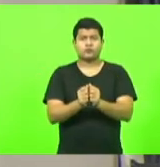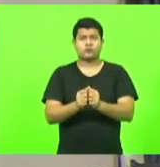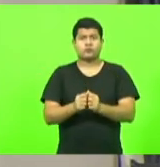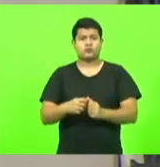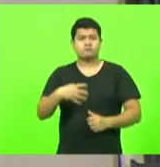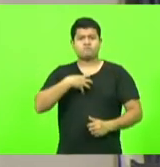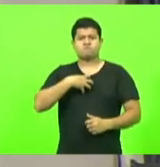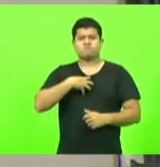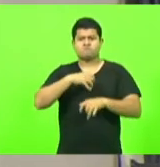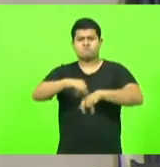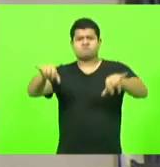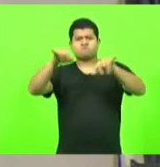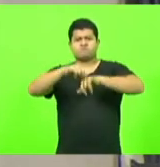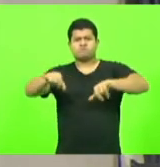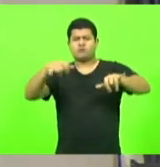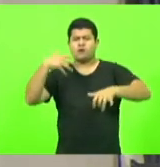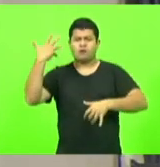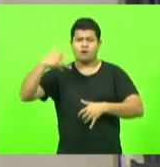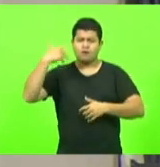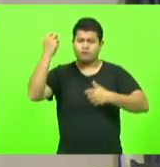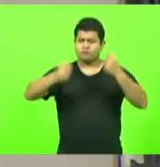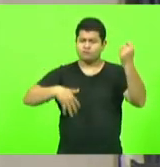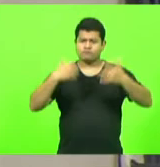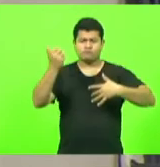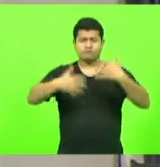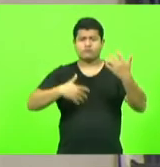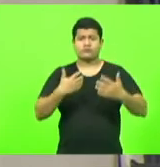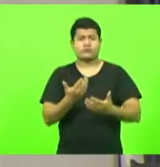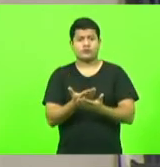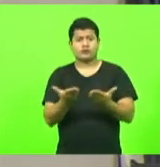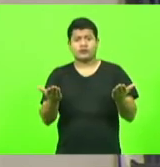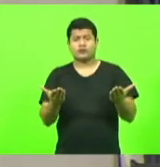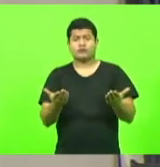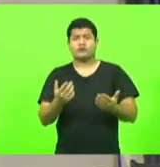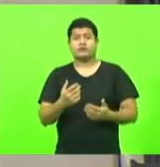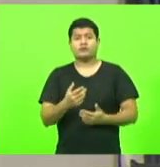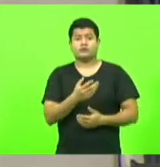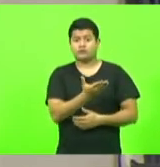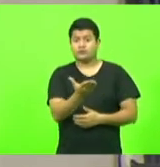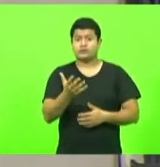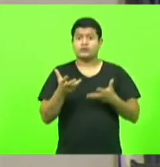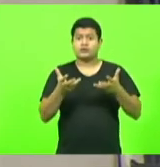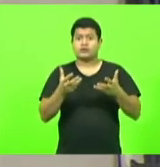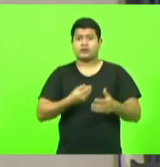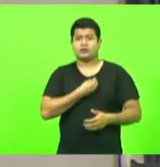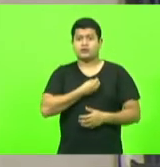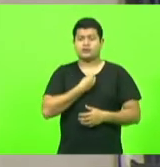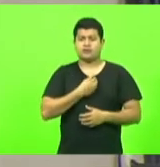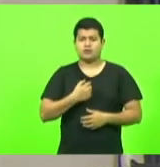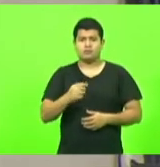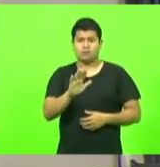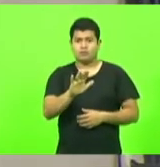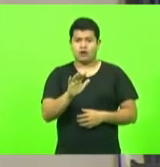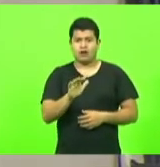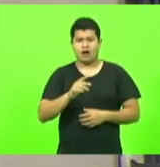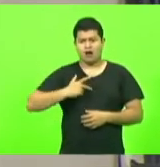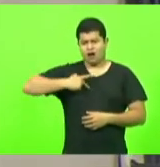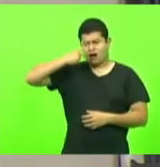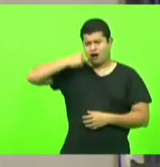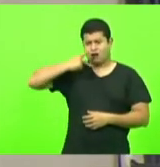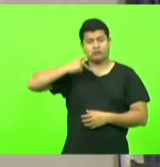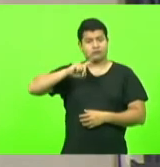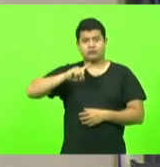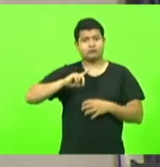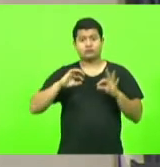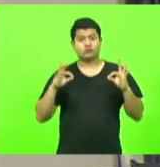sentimento de vocês de expressar aquilo que vocês querem para a vida não só de vocês para a vida de todos nós então